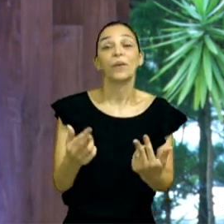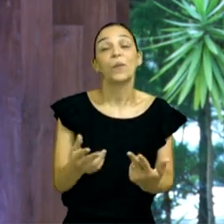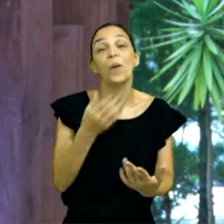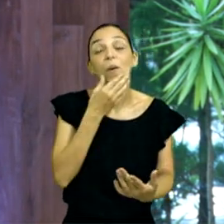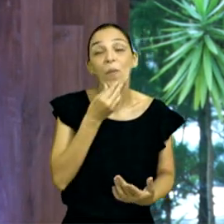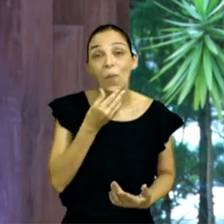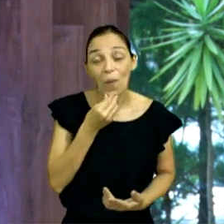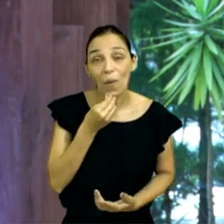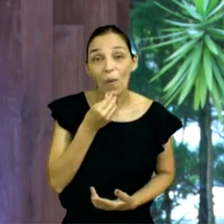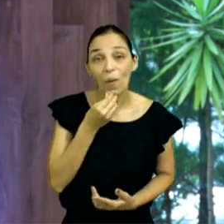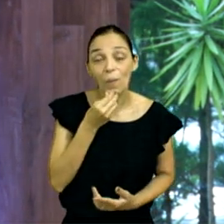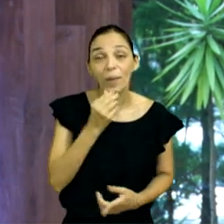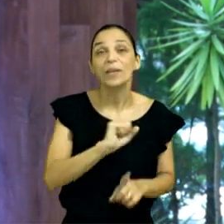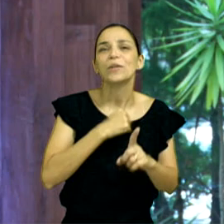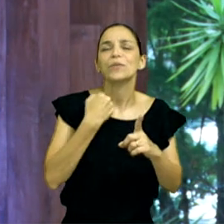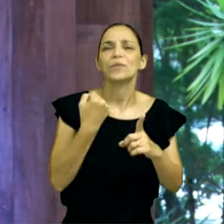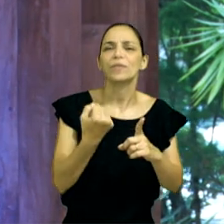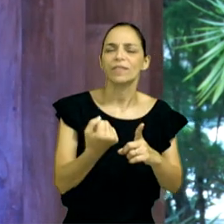uma classe social